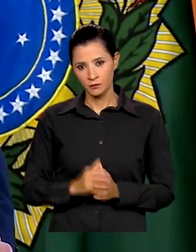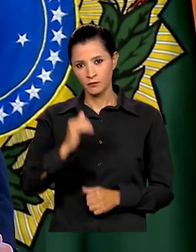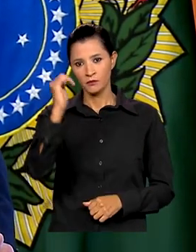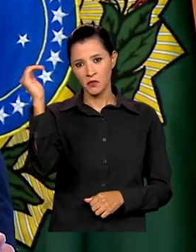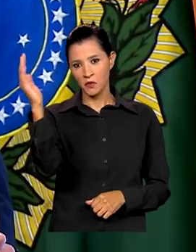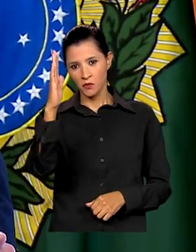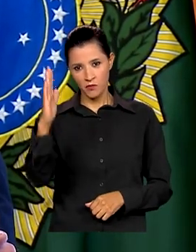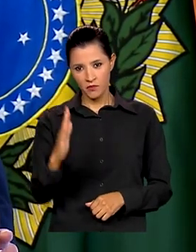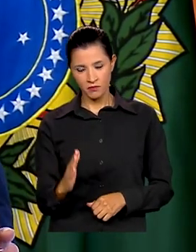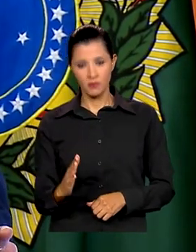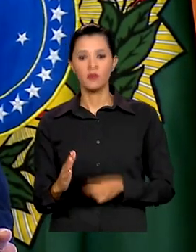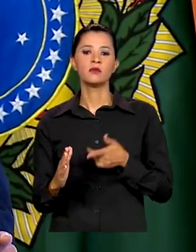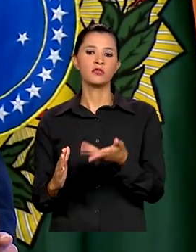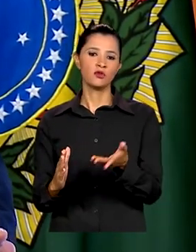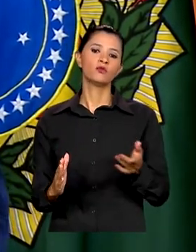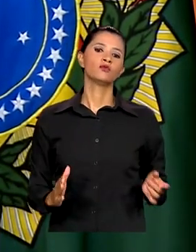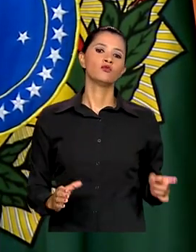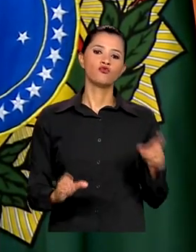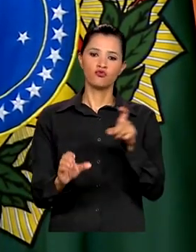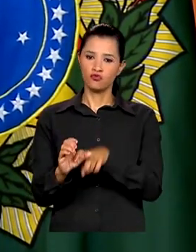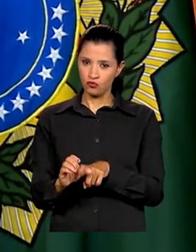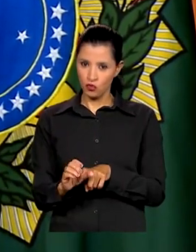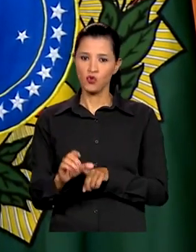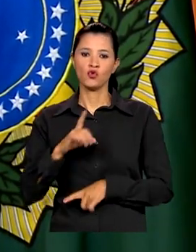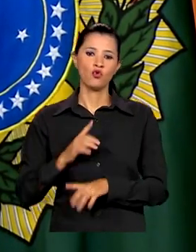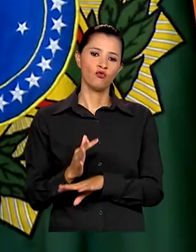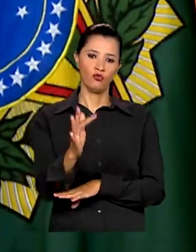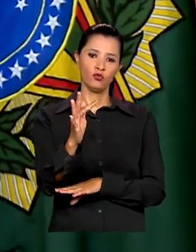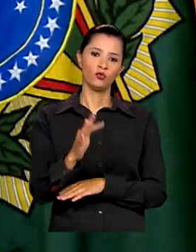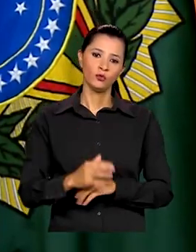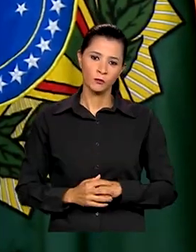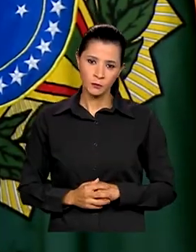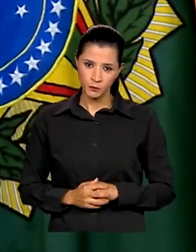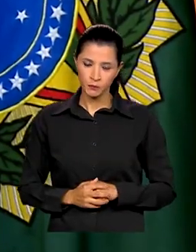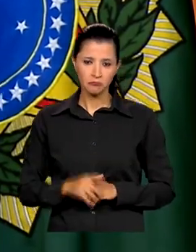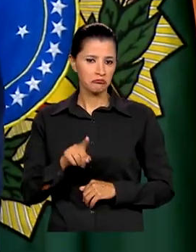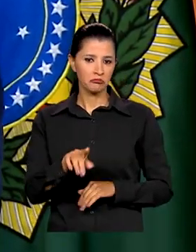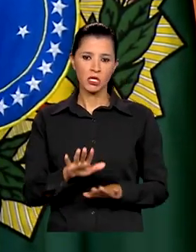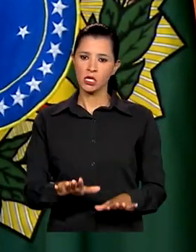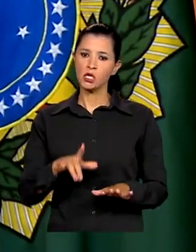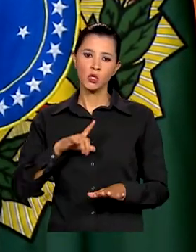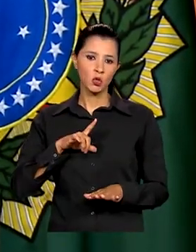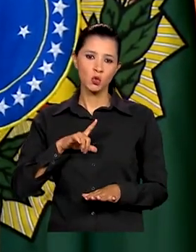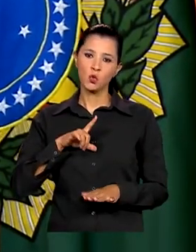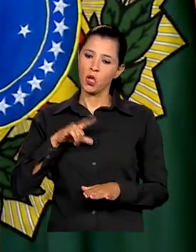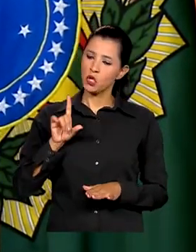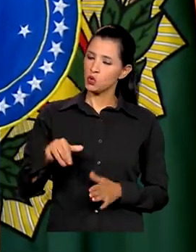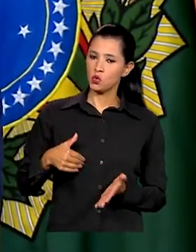voltou a ter futuro e isso é apenas o começo.